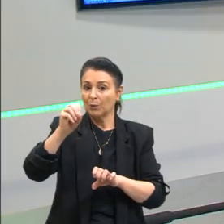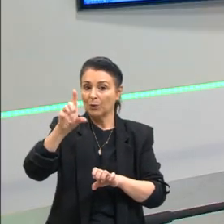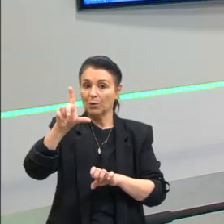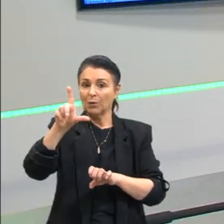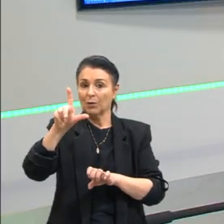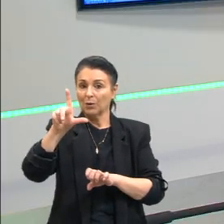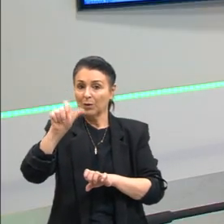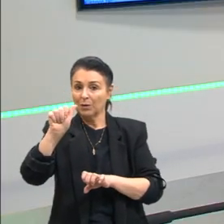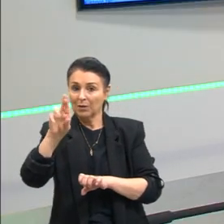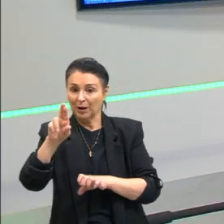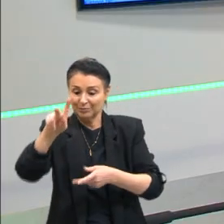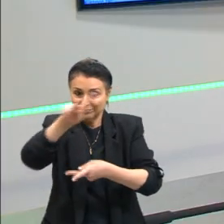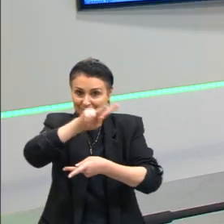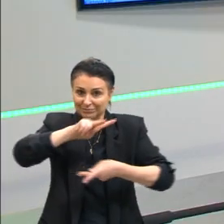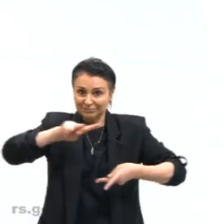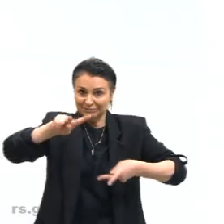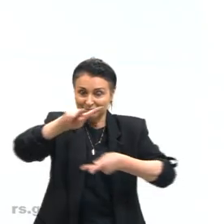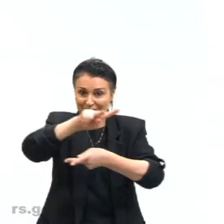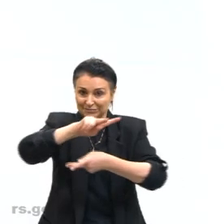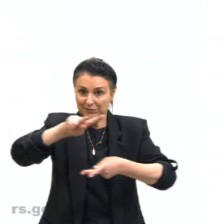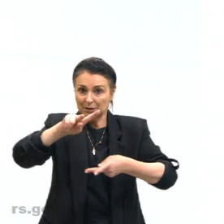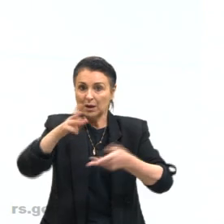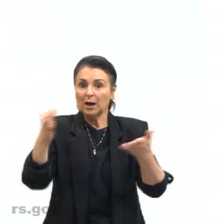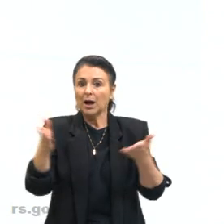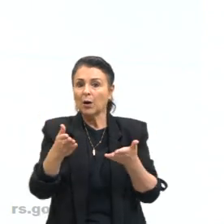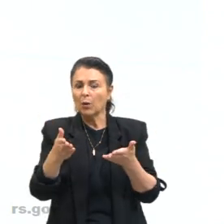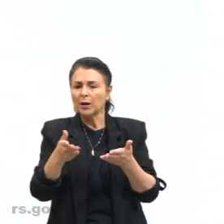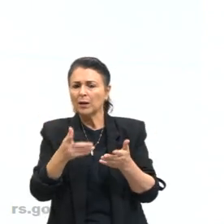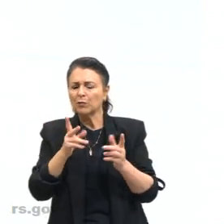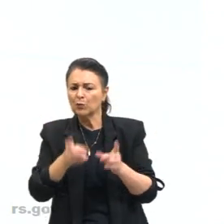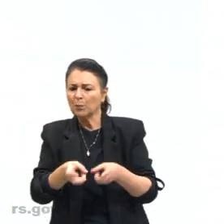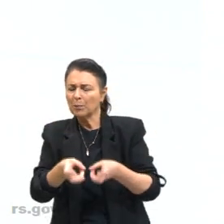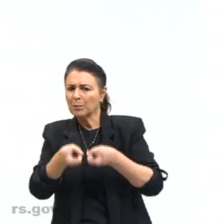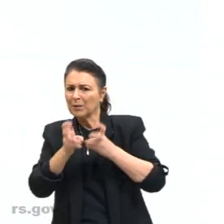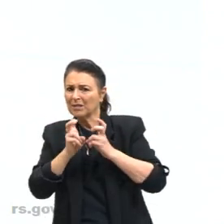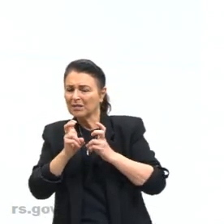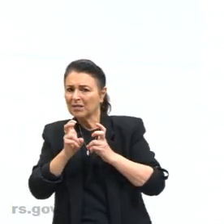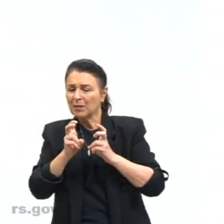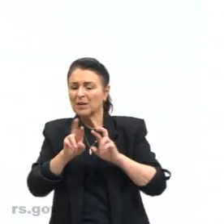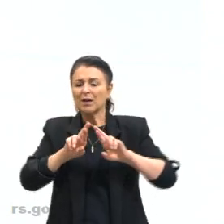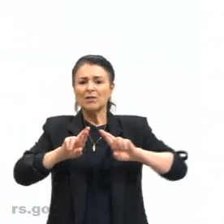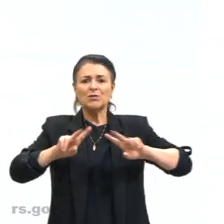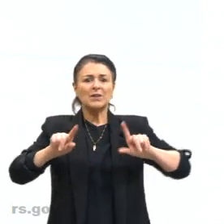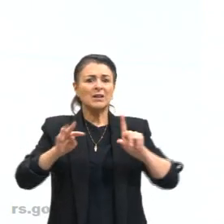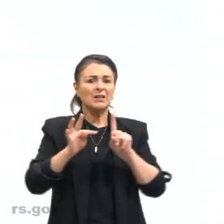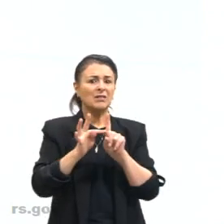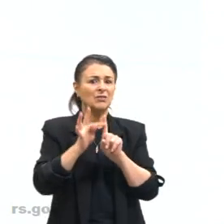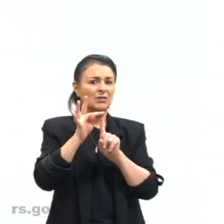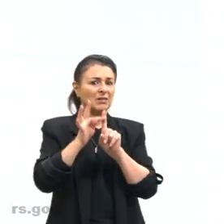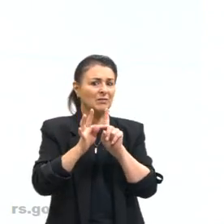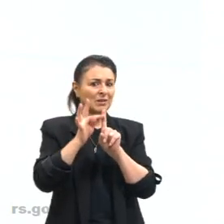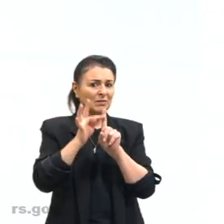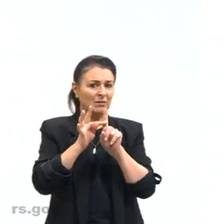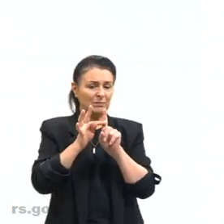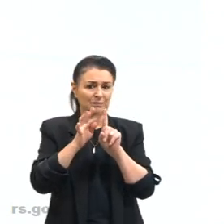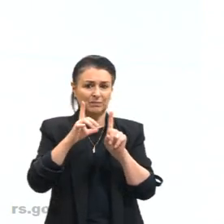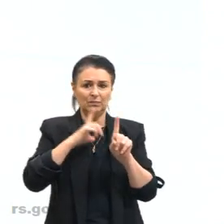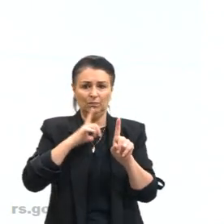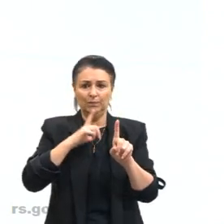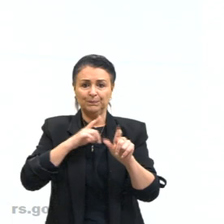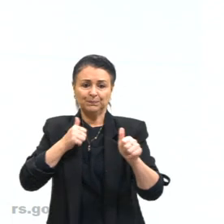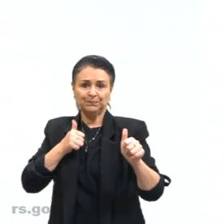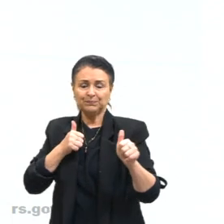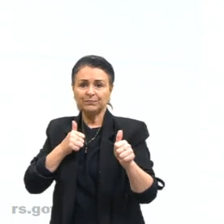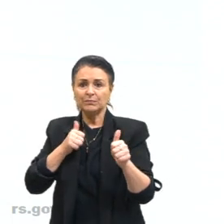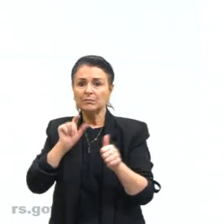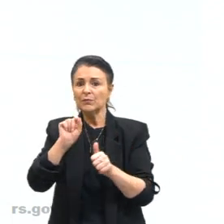E aí, o que acontece? Nós vamos ter diferenças de temperatura entre essas massas e aí a gente vai ter um embate entre